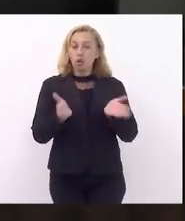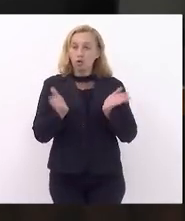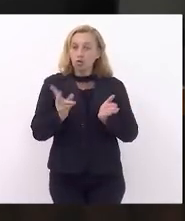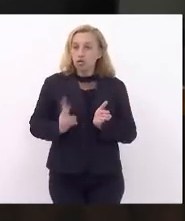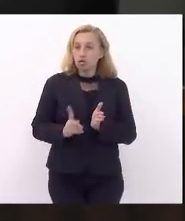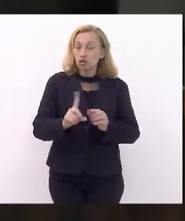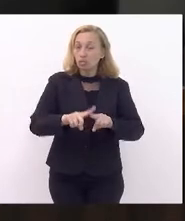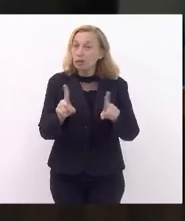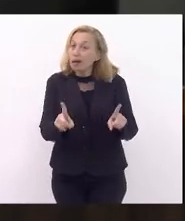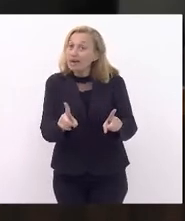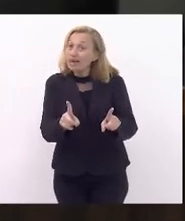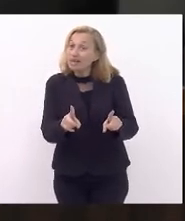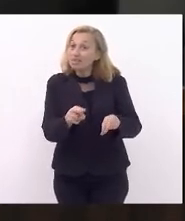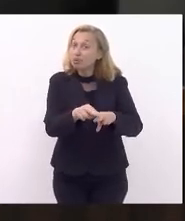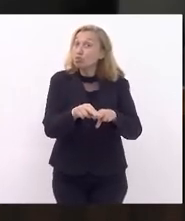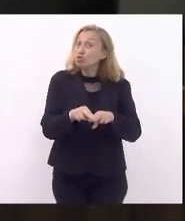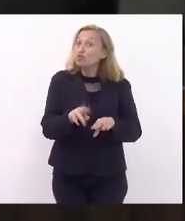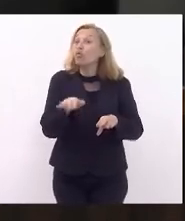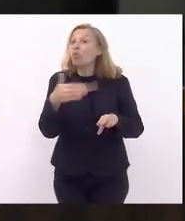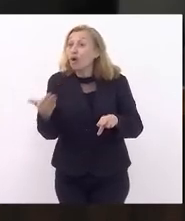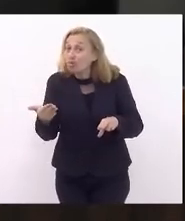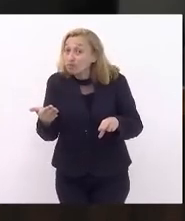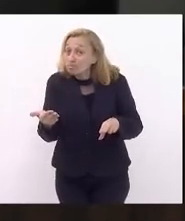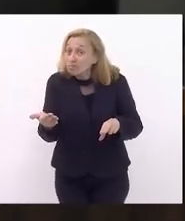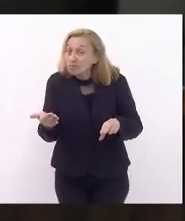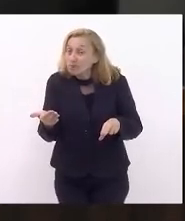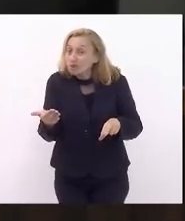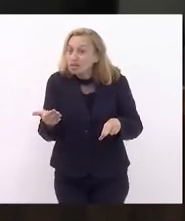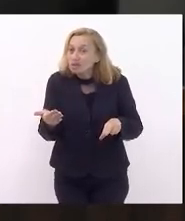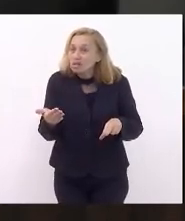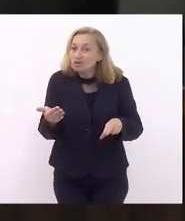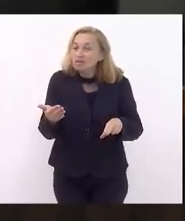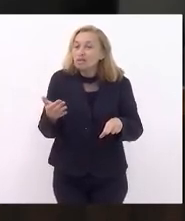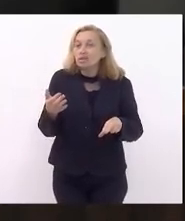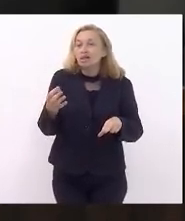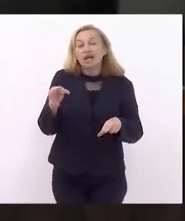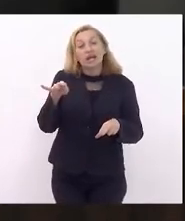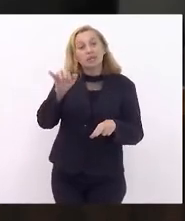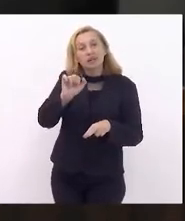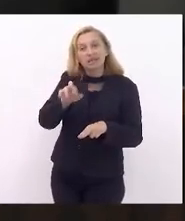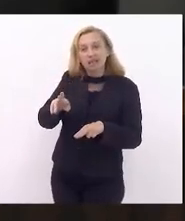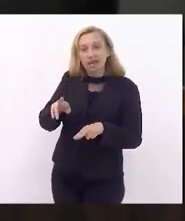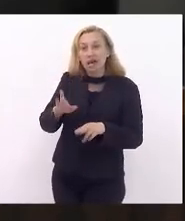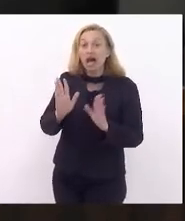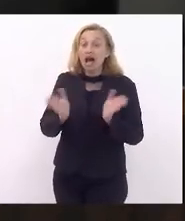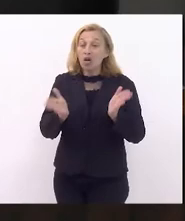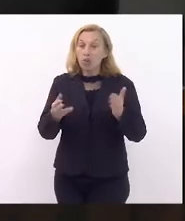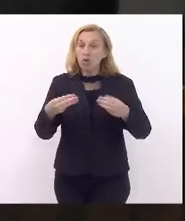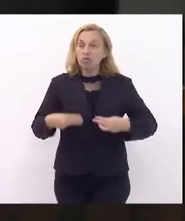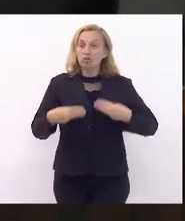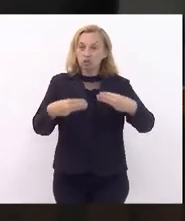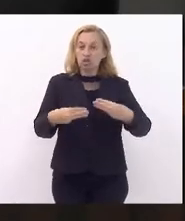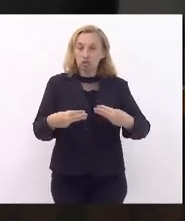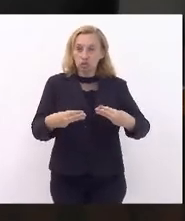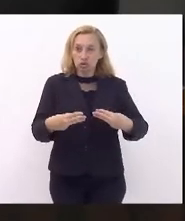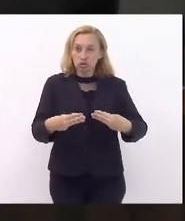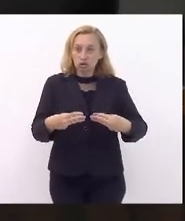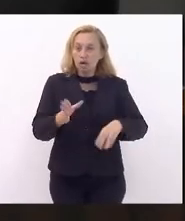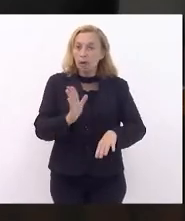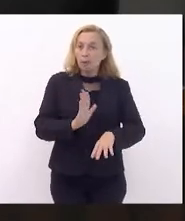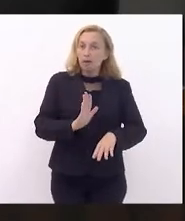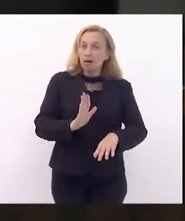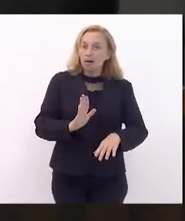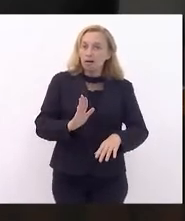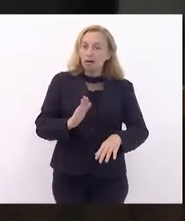regime, mas por conta de uma liminar. Agora o ministro Toffoli estendeu por mais